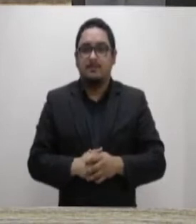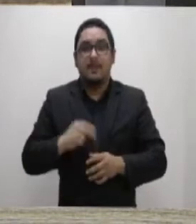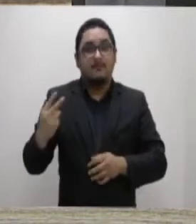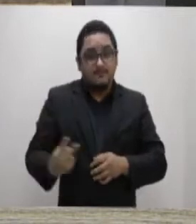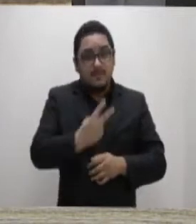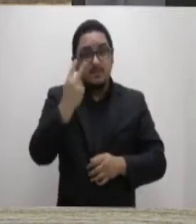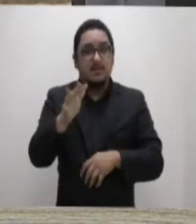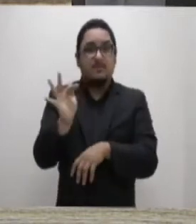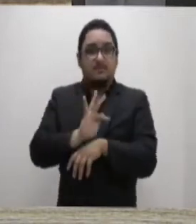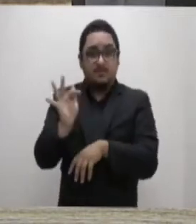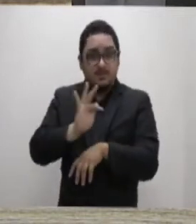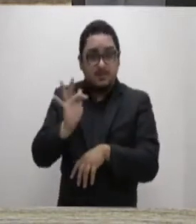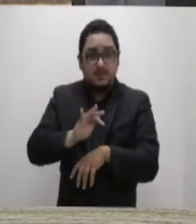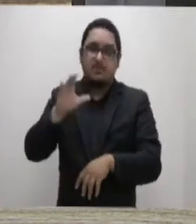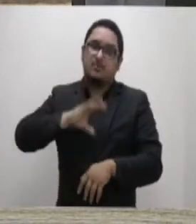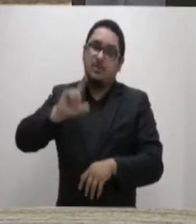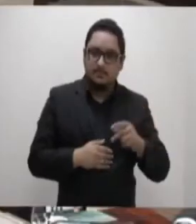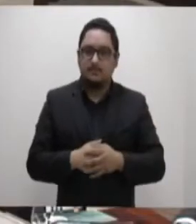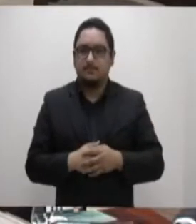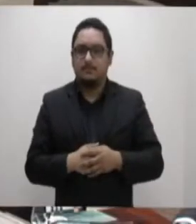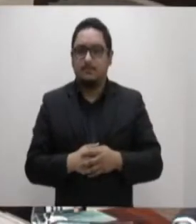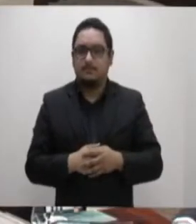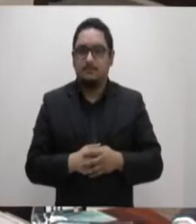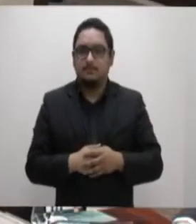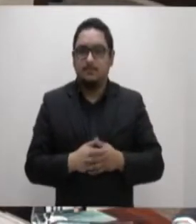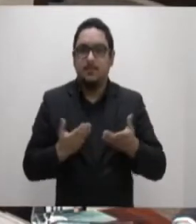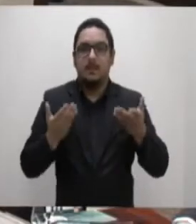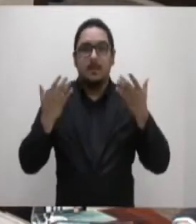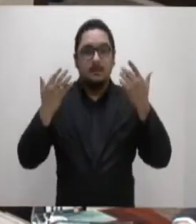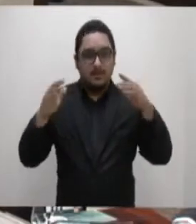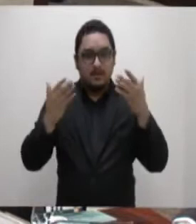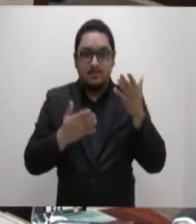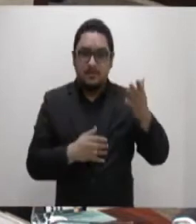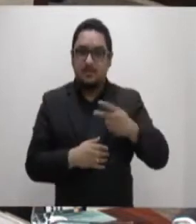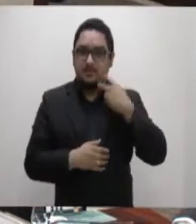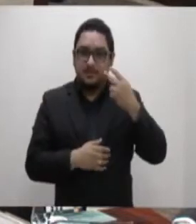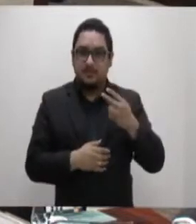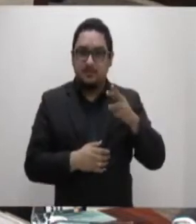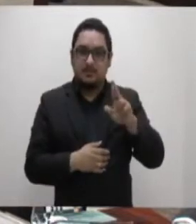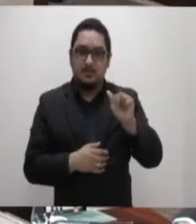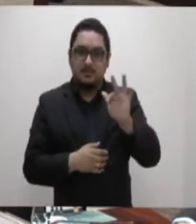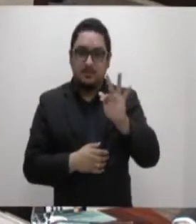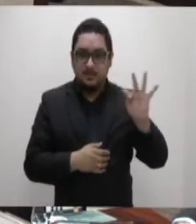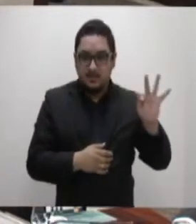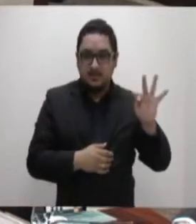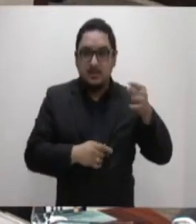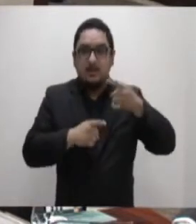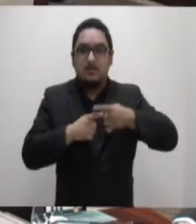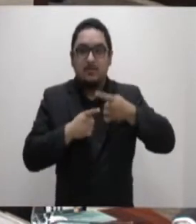culta da língua portuguesa é um dever de todos. Quero aqui parabenizar o vereador Raif pela